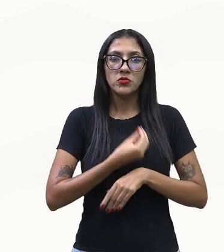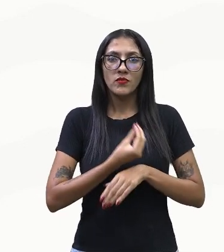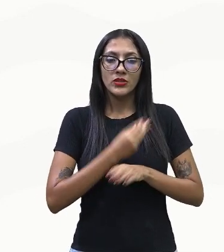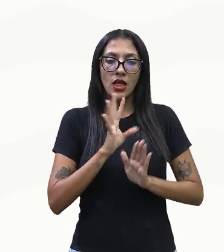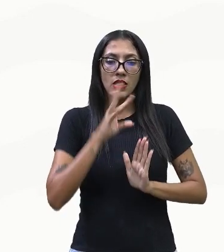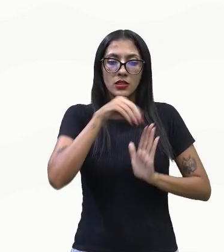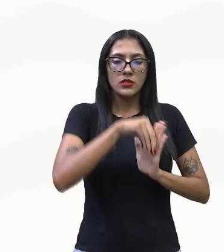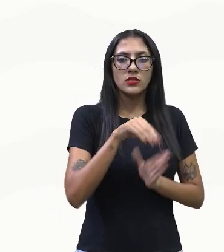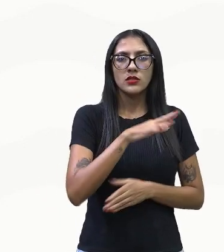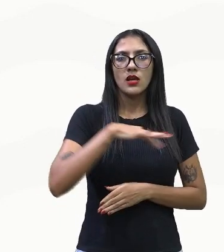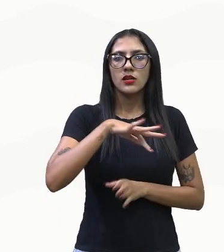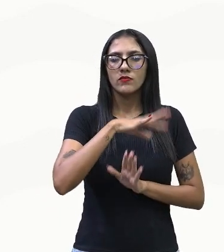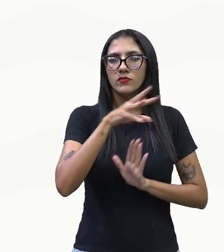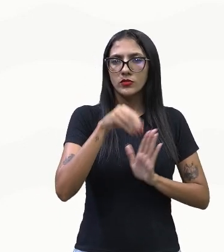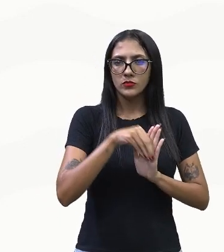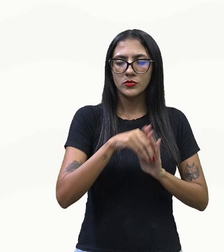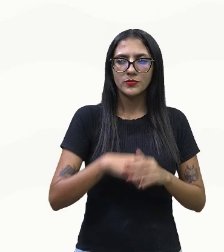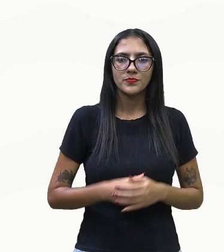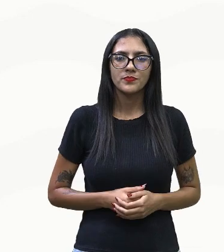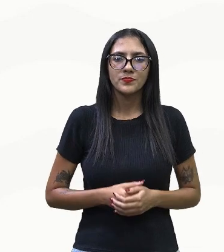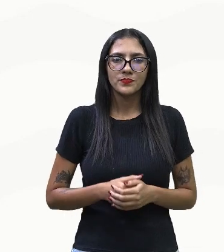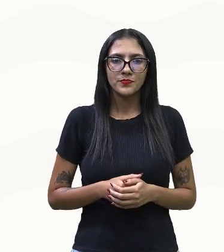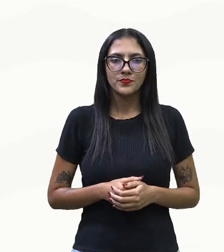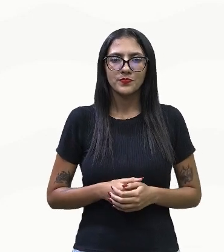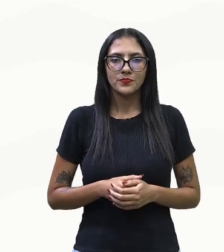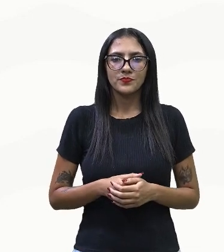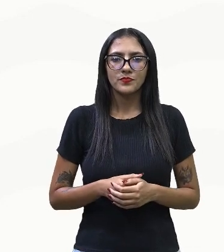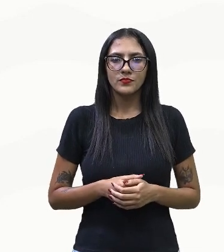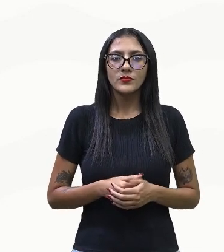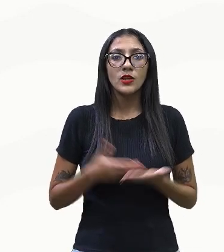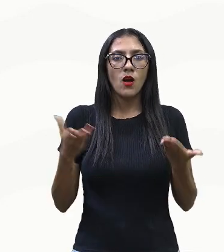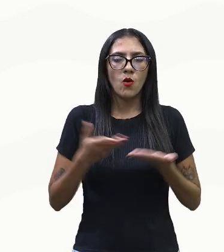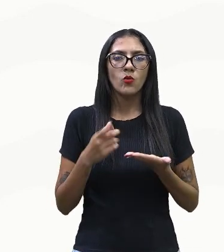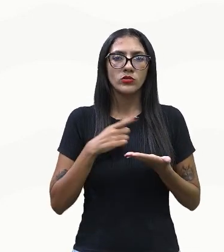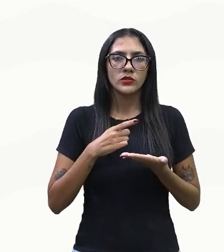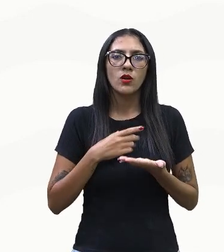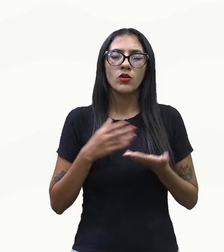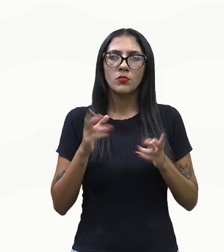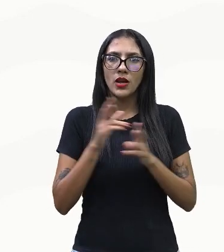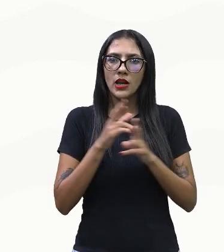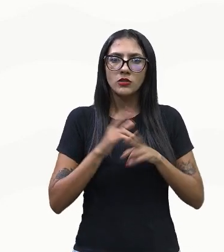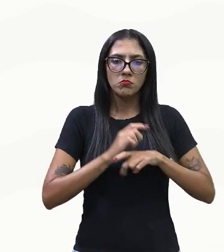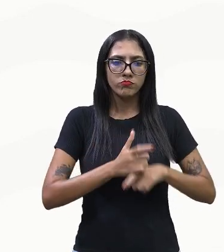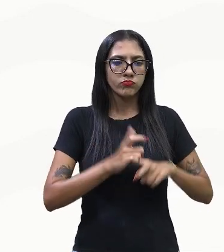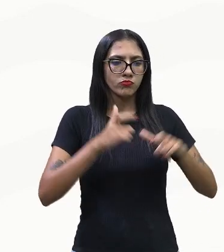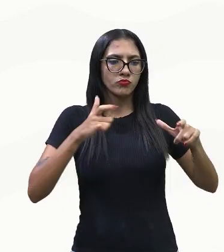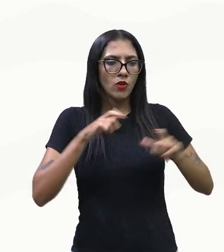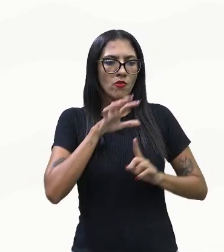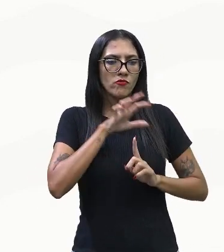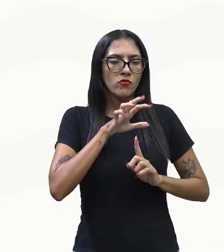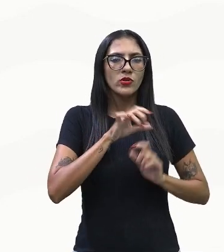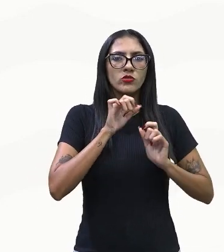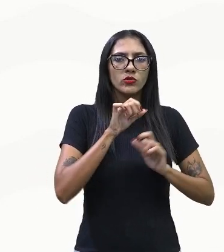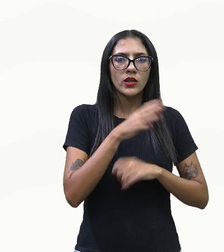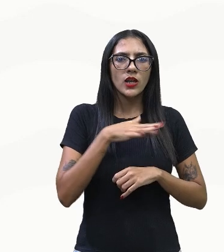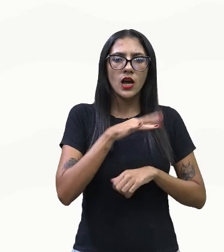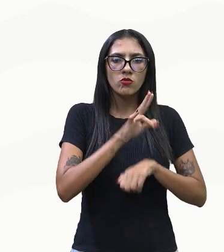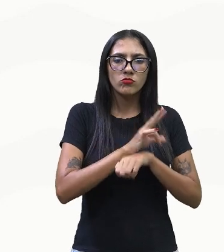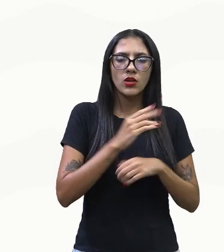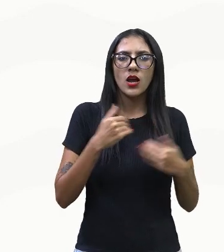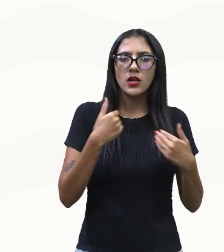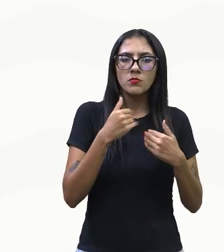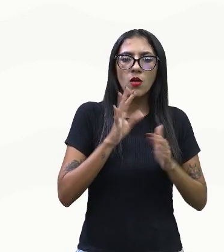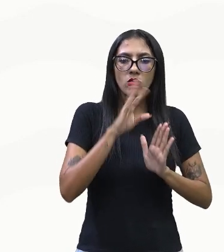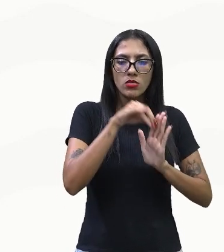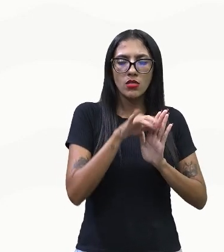vivendo um momento, professora, de expansão do chamado agronegócio para a Amazônia. A gente vê que grande parte do agronegócio, que